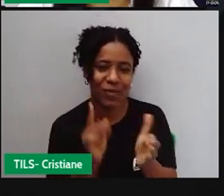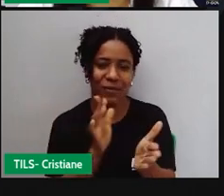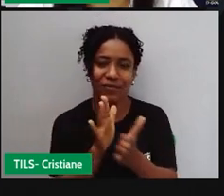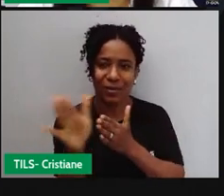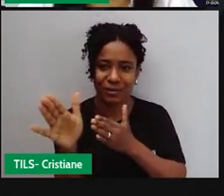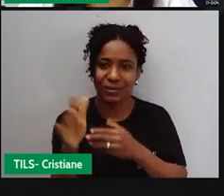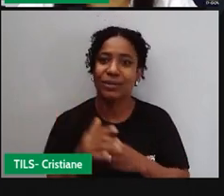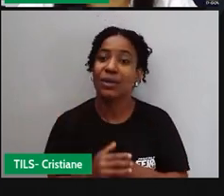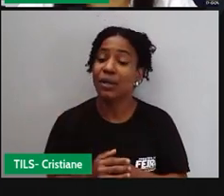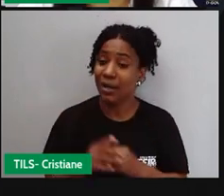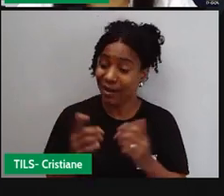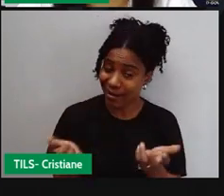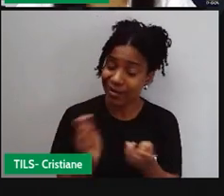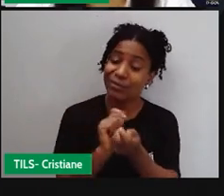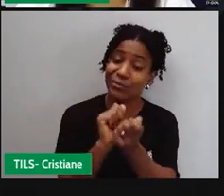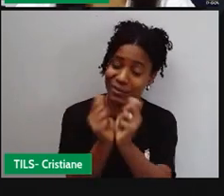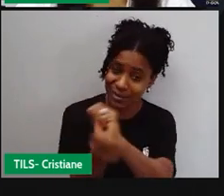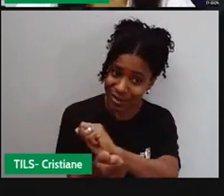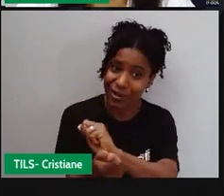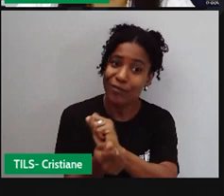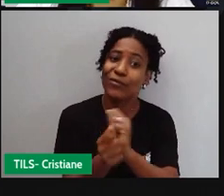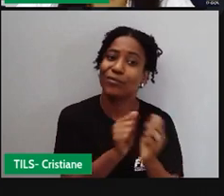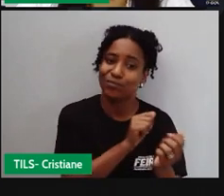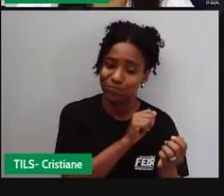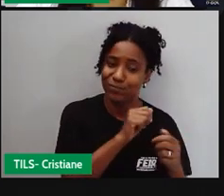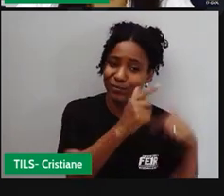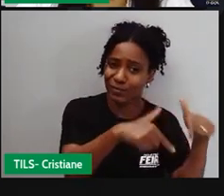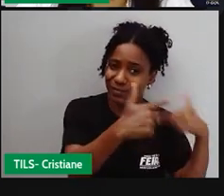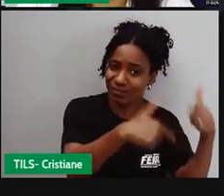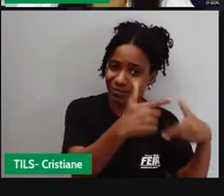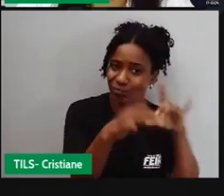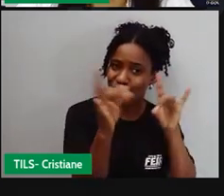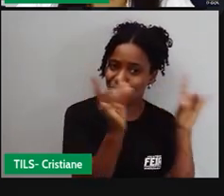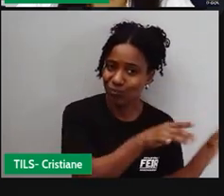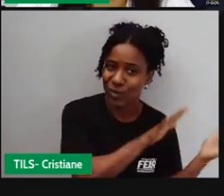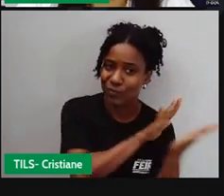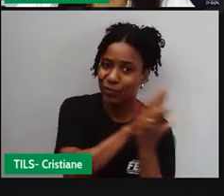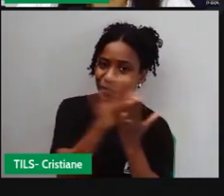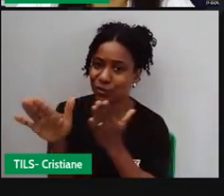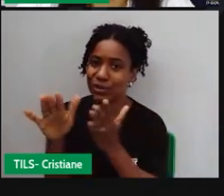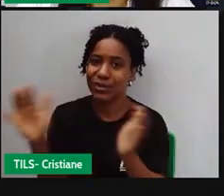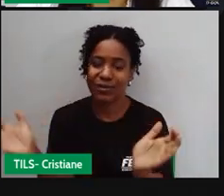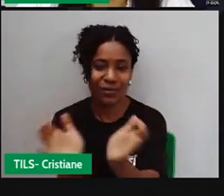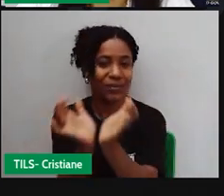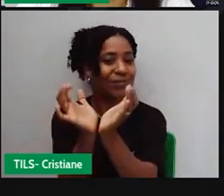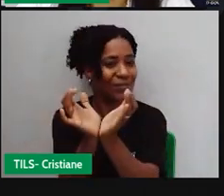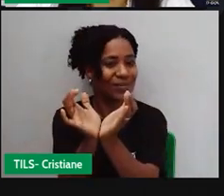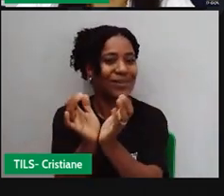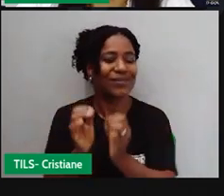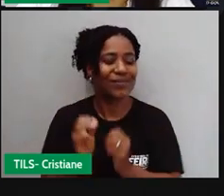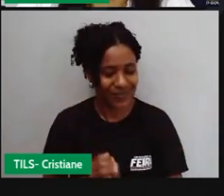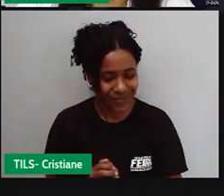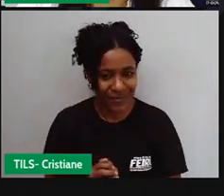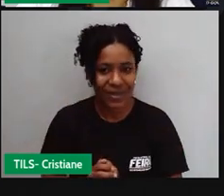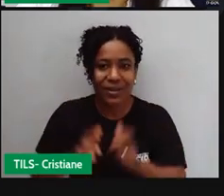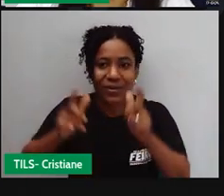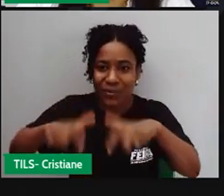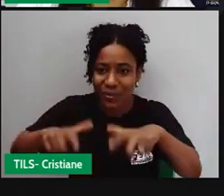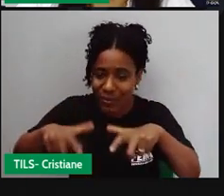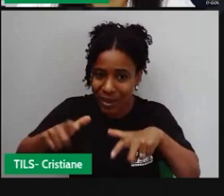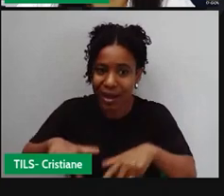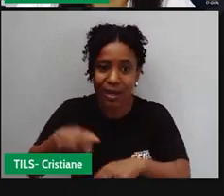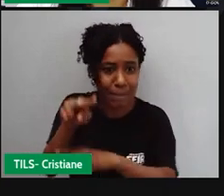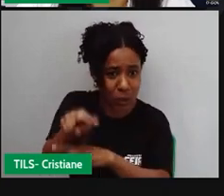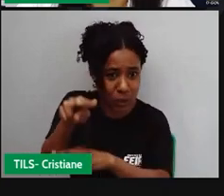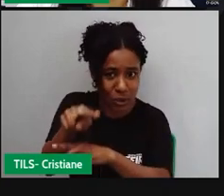Escravos que fugiam das fazendas e formavam comunidades que eram chamadas de quilombo. O quilombo era um lugar onde tinha como se tinha escravos. Era